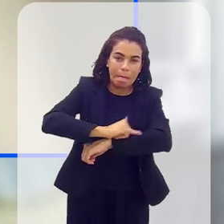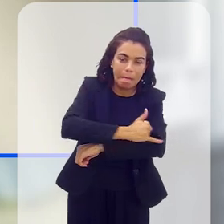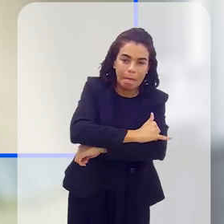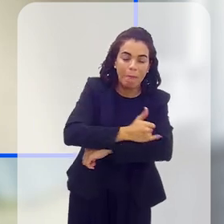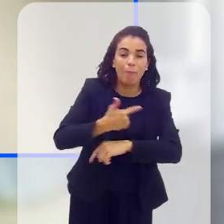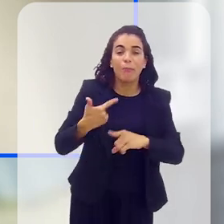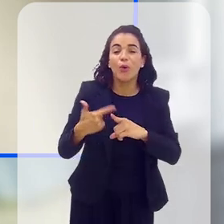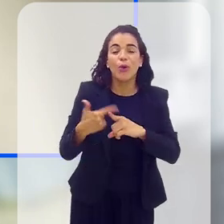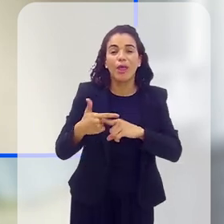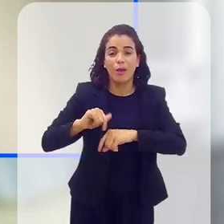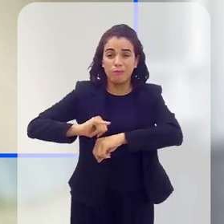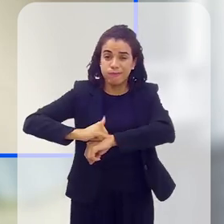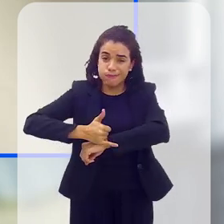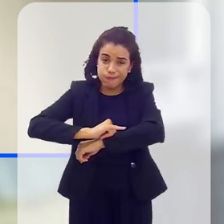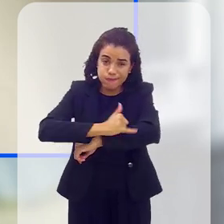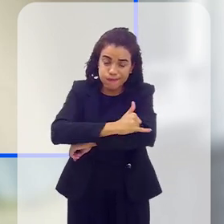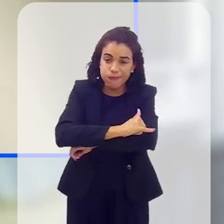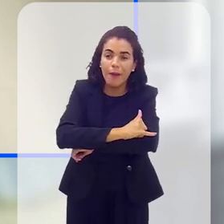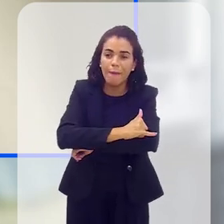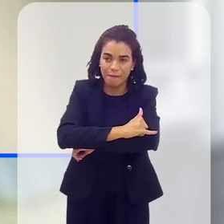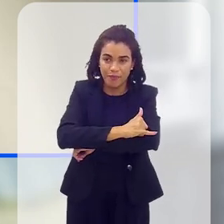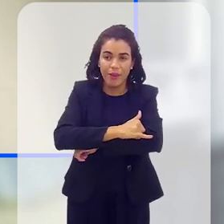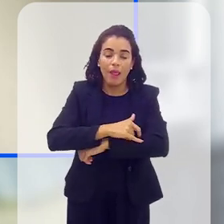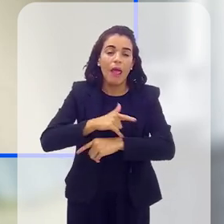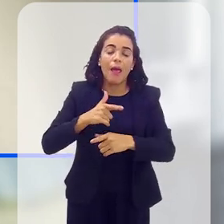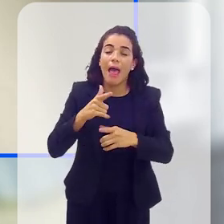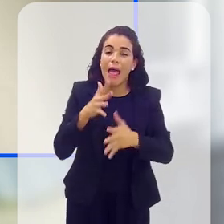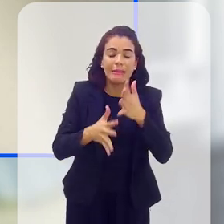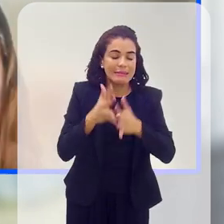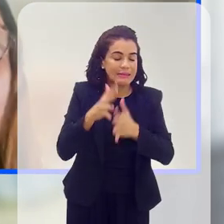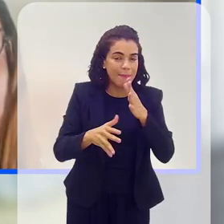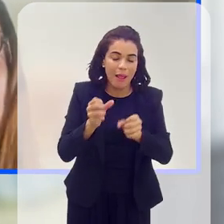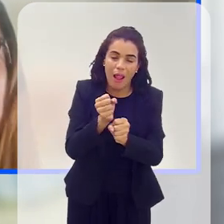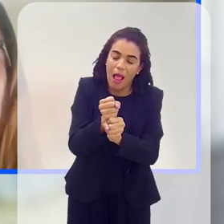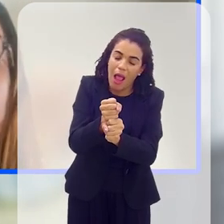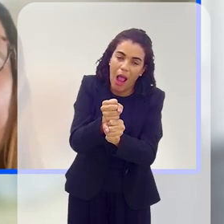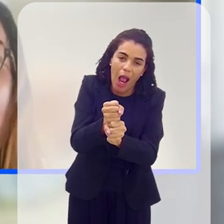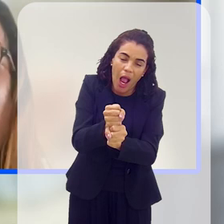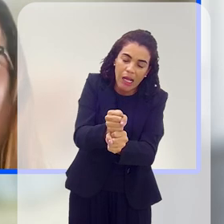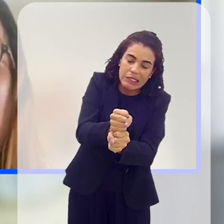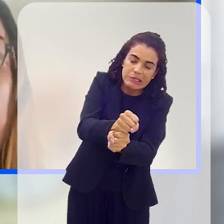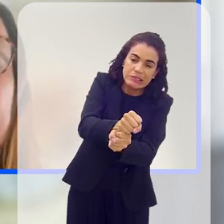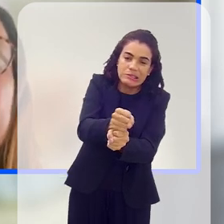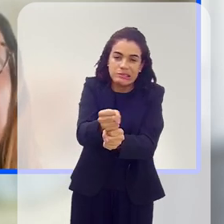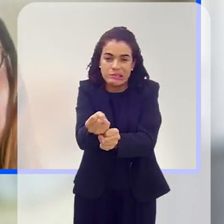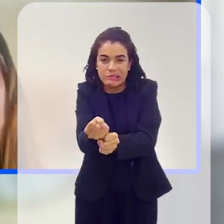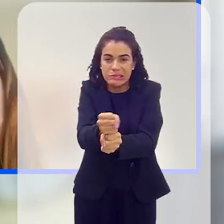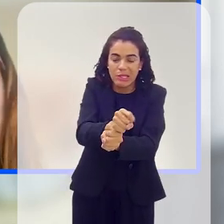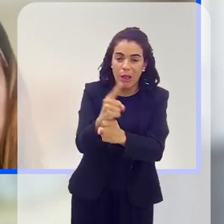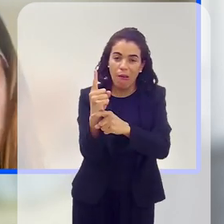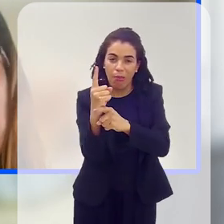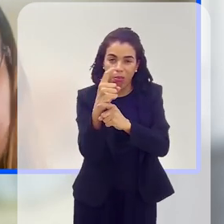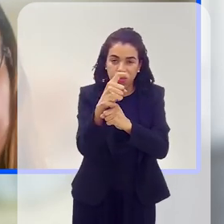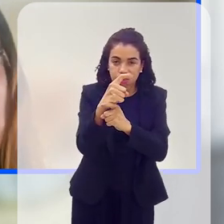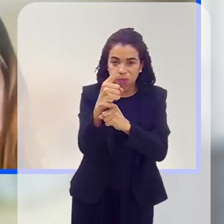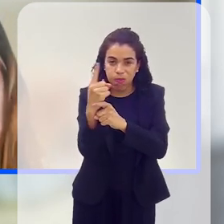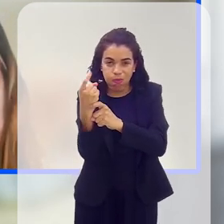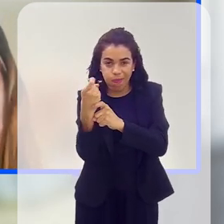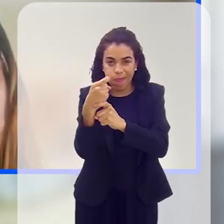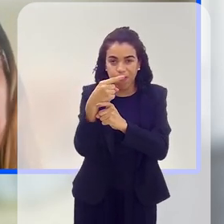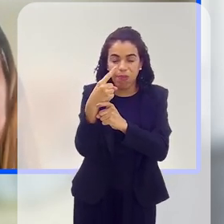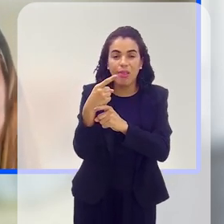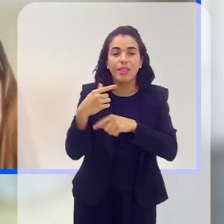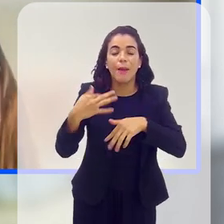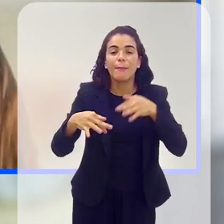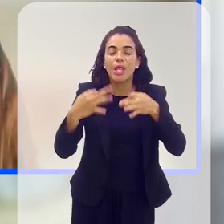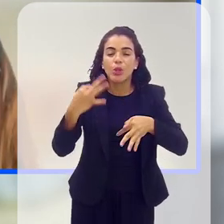porque o sobrepeso, ele acomete na minha coluna, a primeira coisa, quem começa a gritar é a coluna, depois o formigamento nas